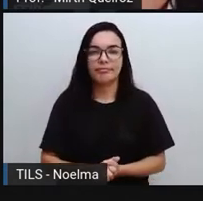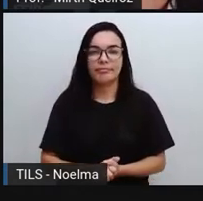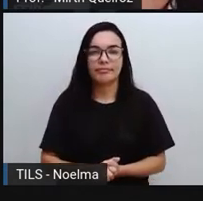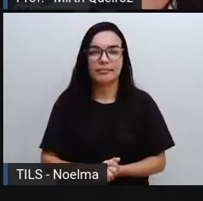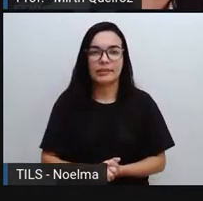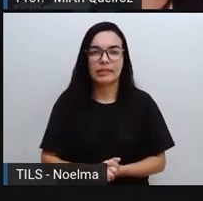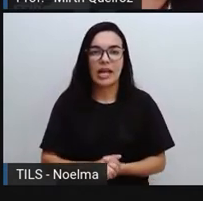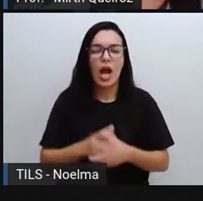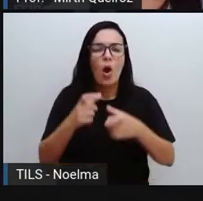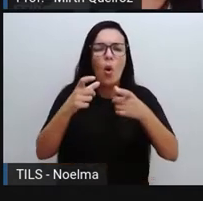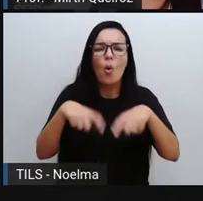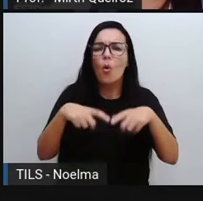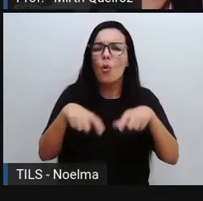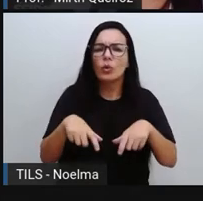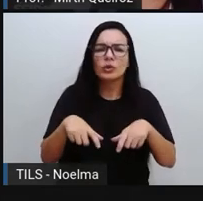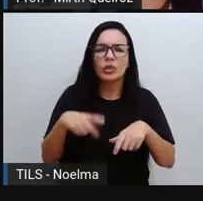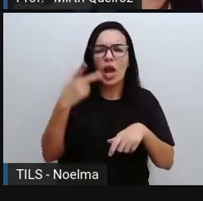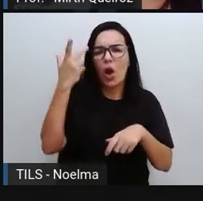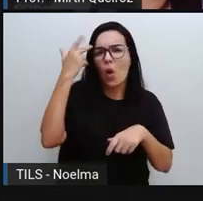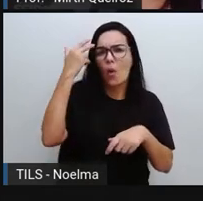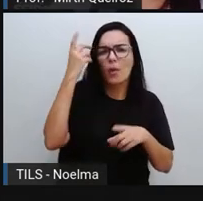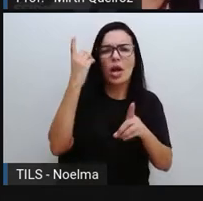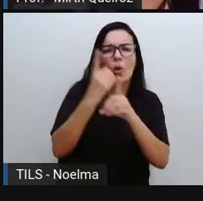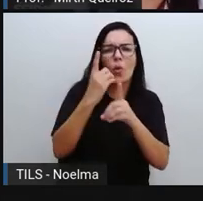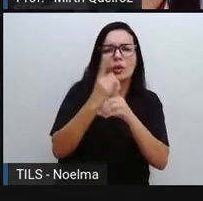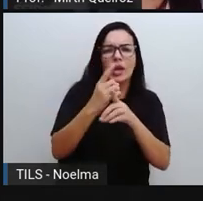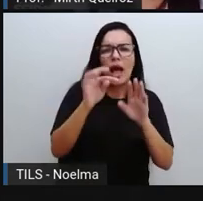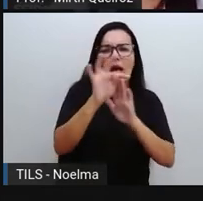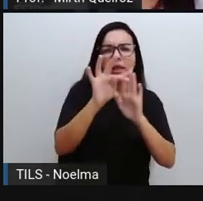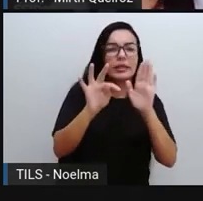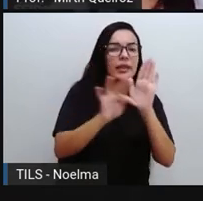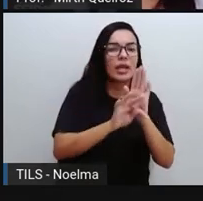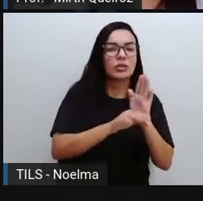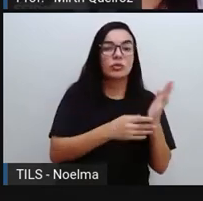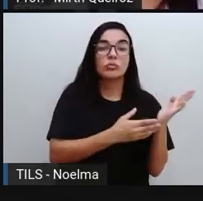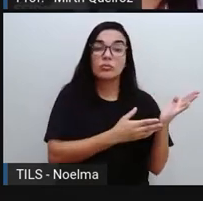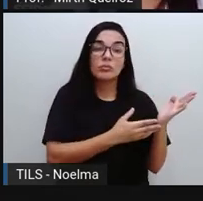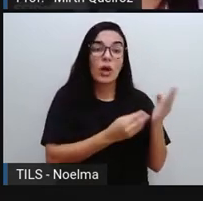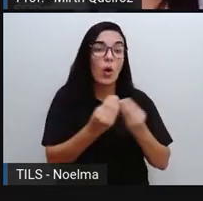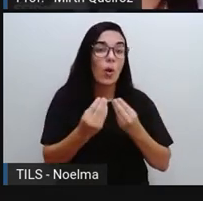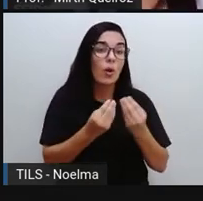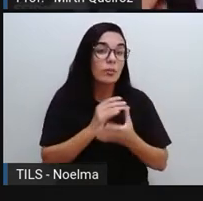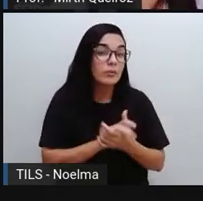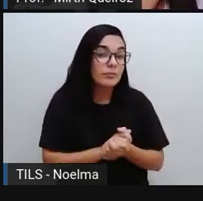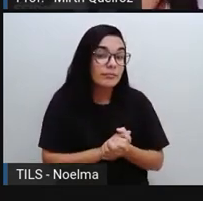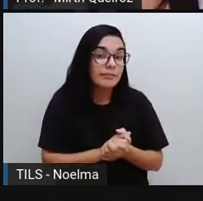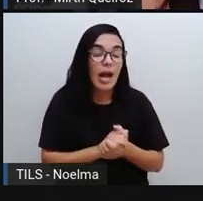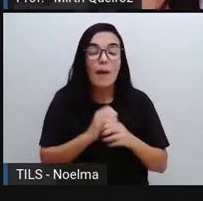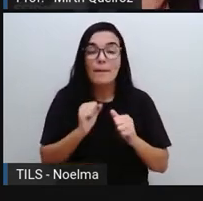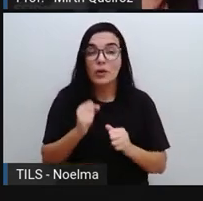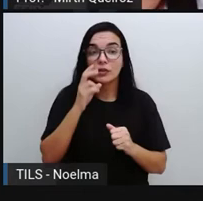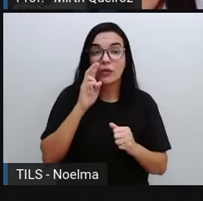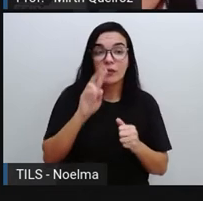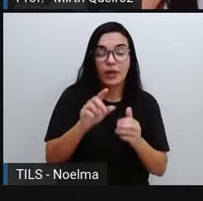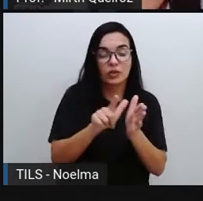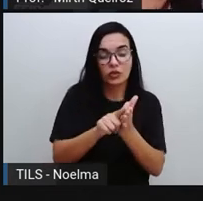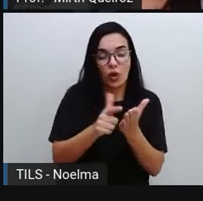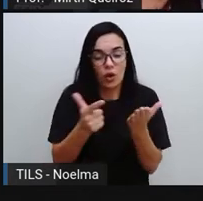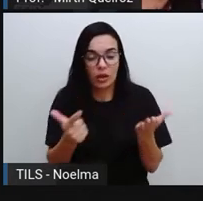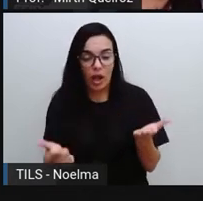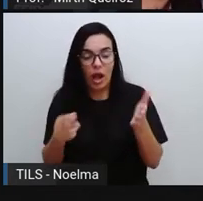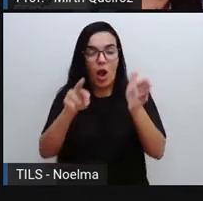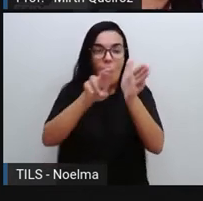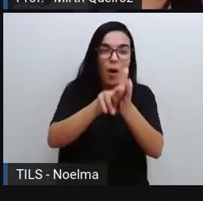Onde é comum a gente encontrar esse tipo de texto? A gente encontra esse tipo de texto em periódicos, em jornais, em